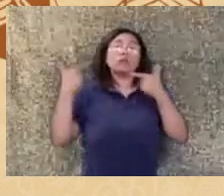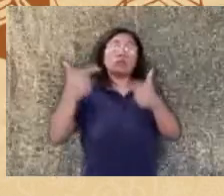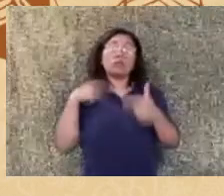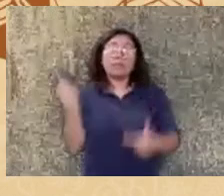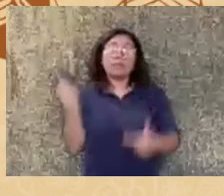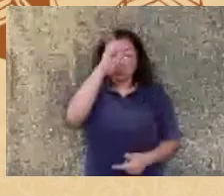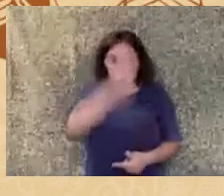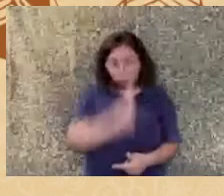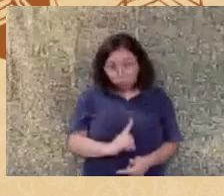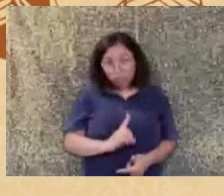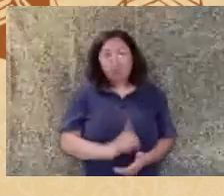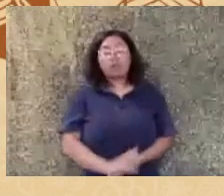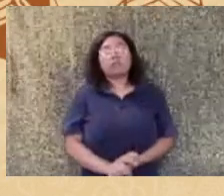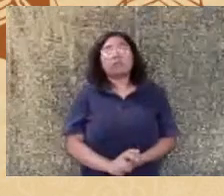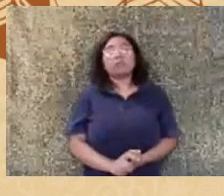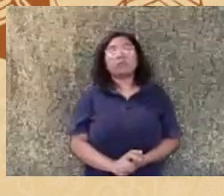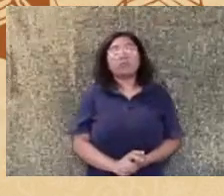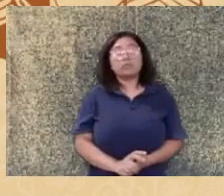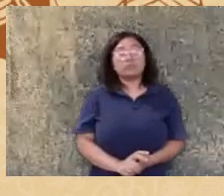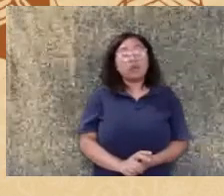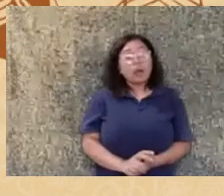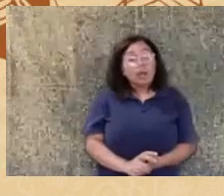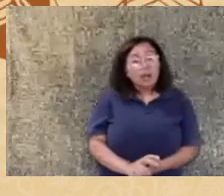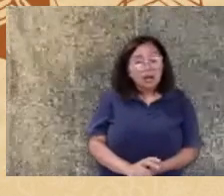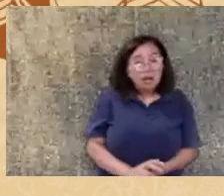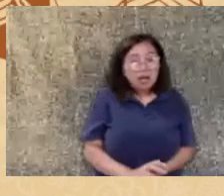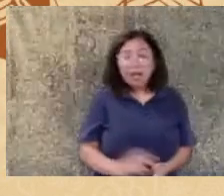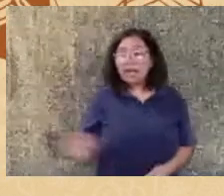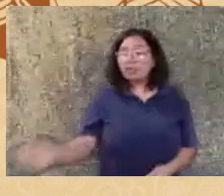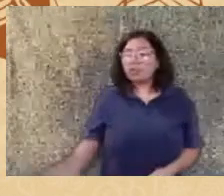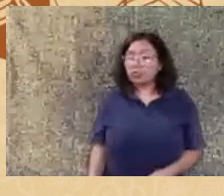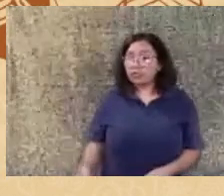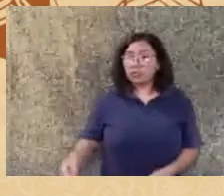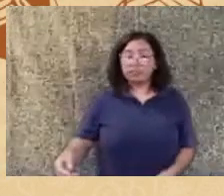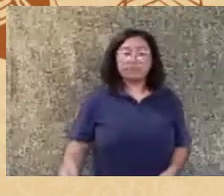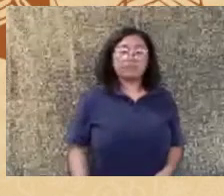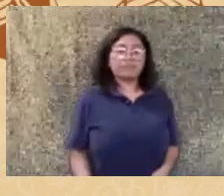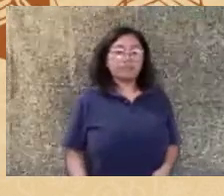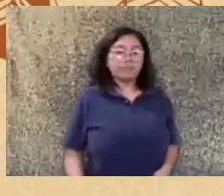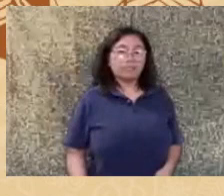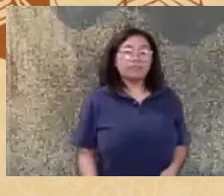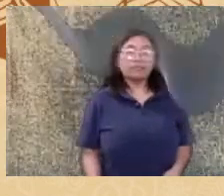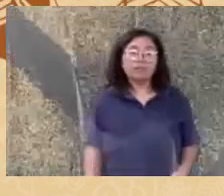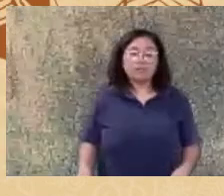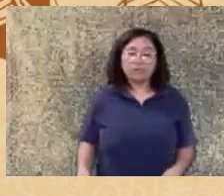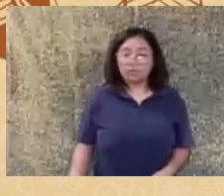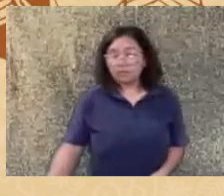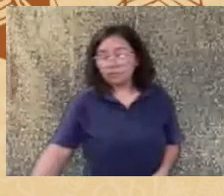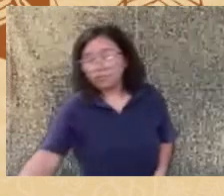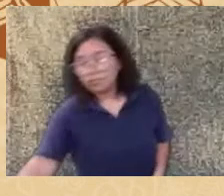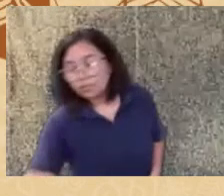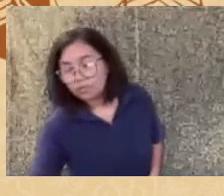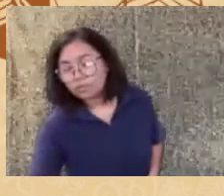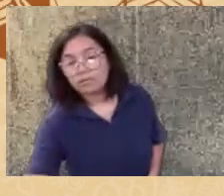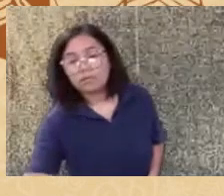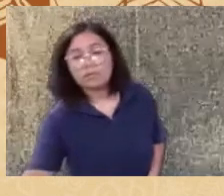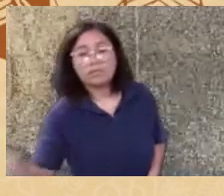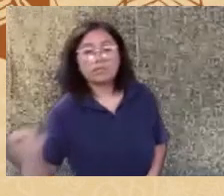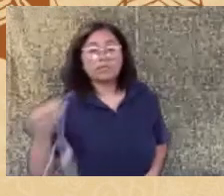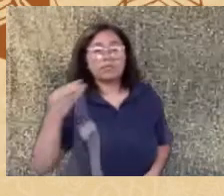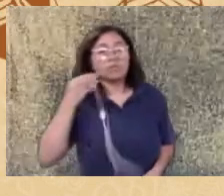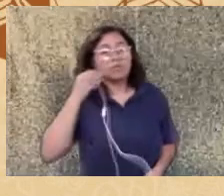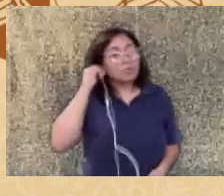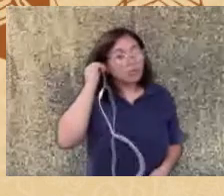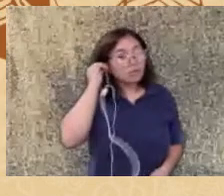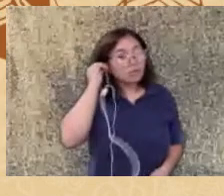Lives Matter cada dia mais intenso cada dia mais ativo nós precisamos de Black in Euro e todos